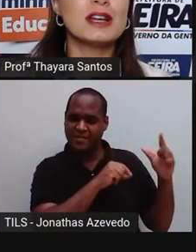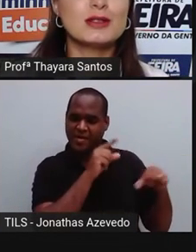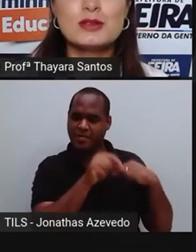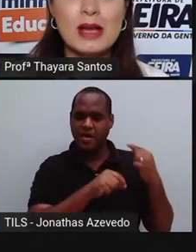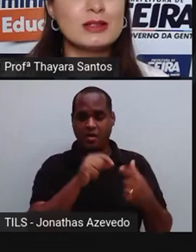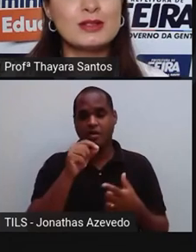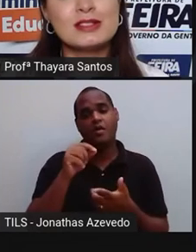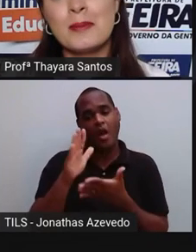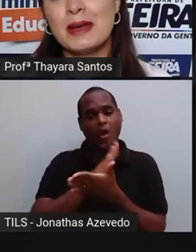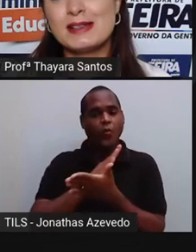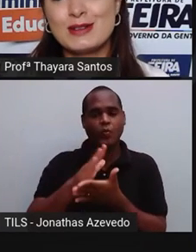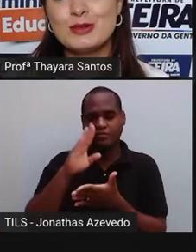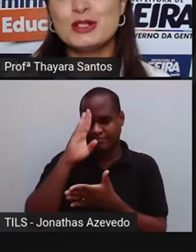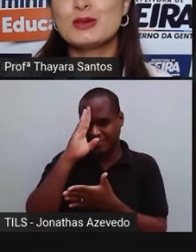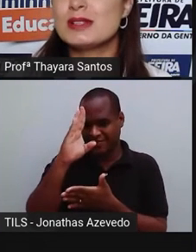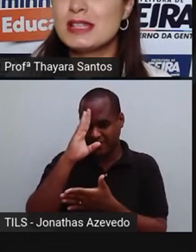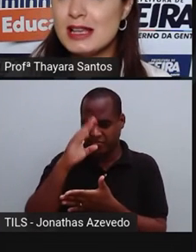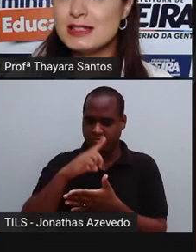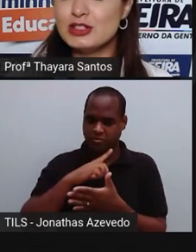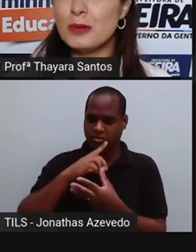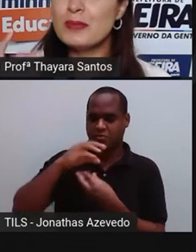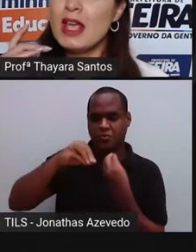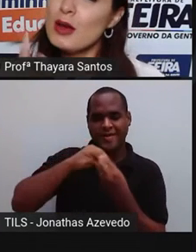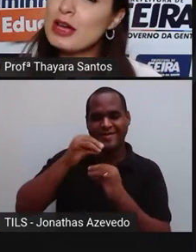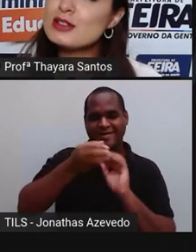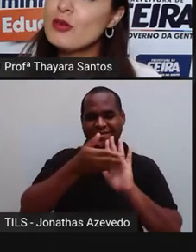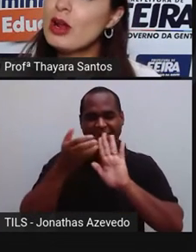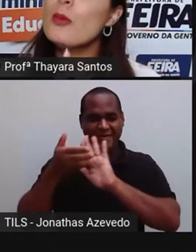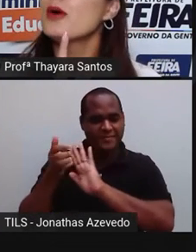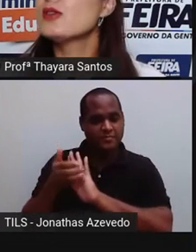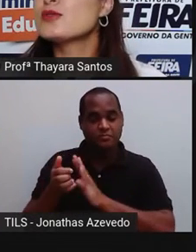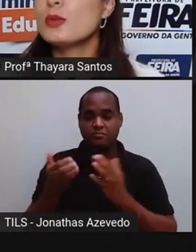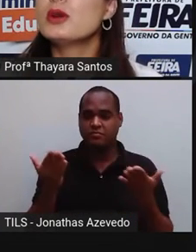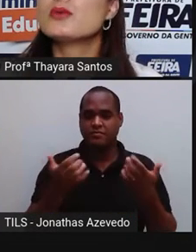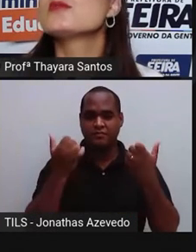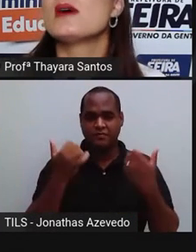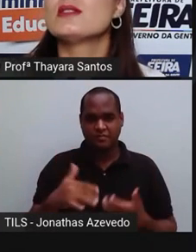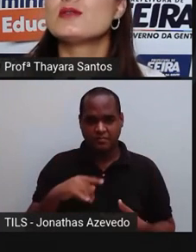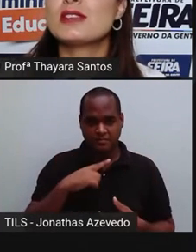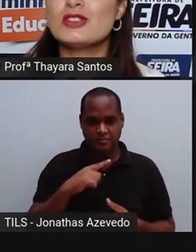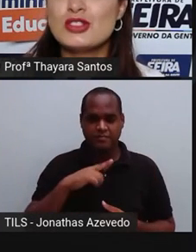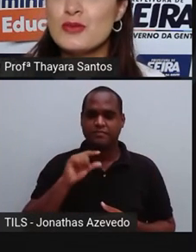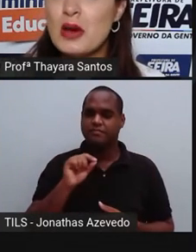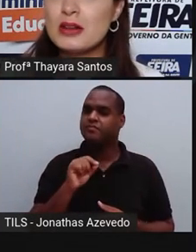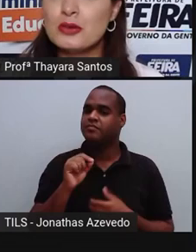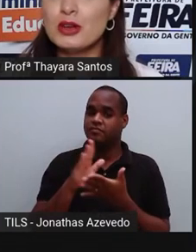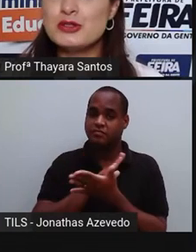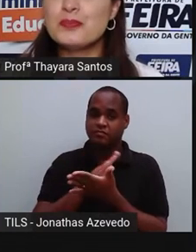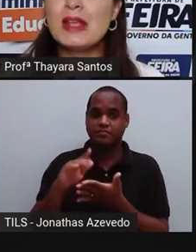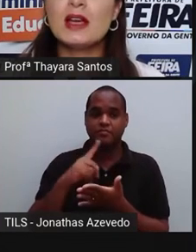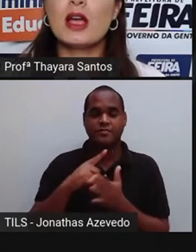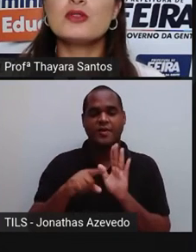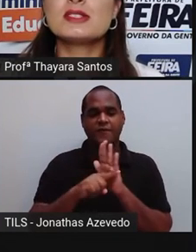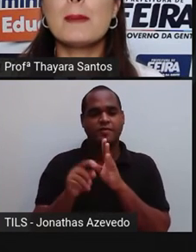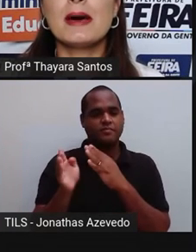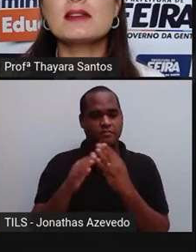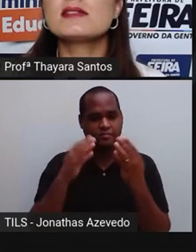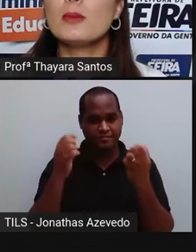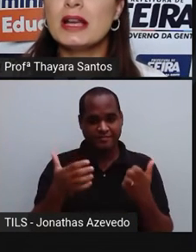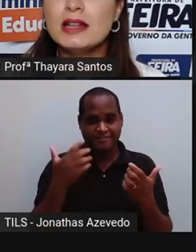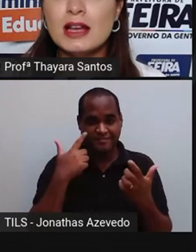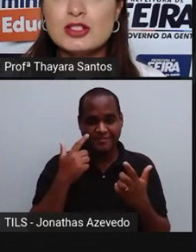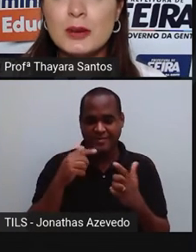dos tantos métodos de separação de misturas que existem. Eu quero só falar um pouquinho sobre um dos métodos que a gente viu aí no vídeo, que é o de